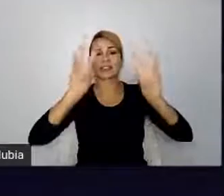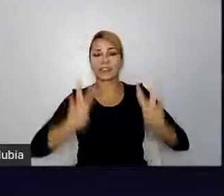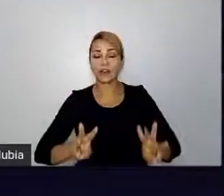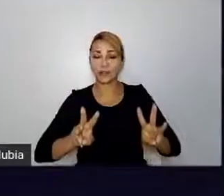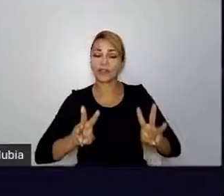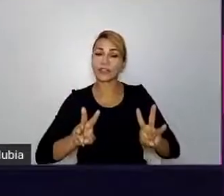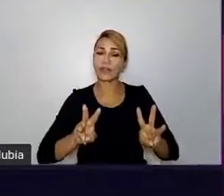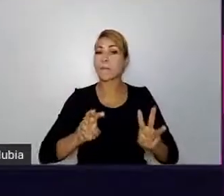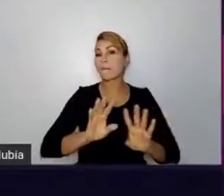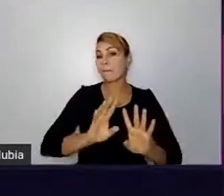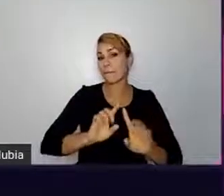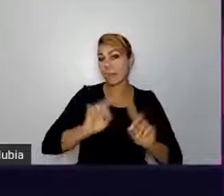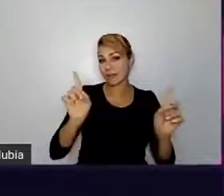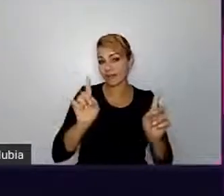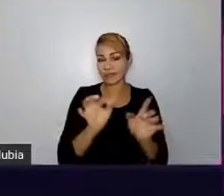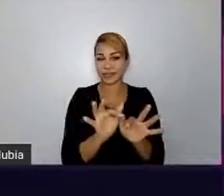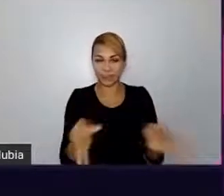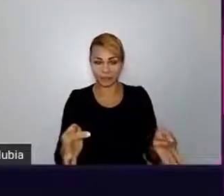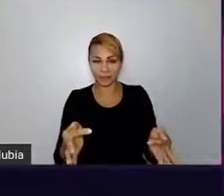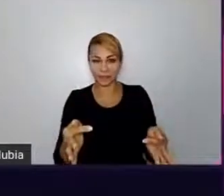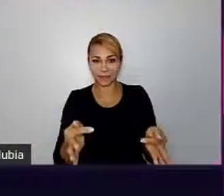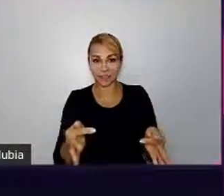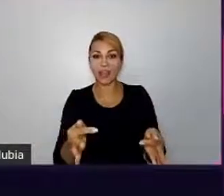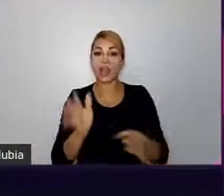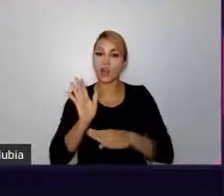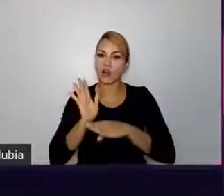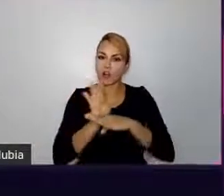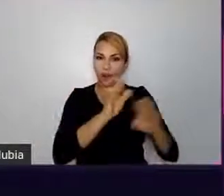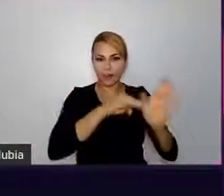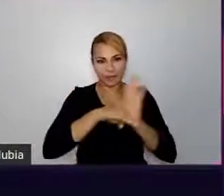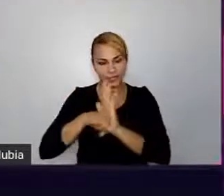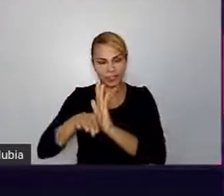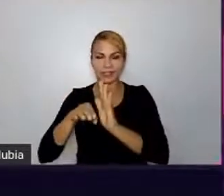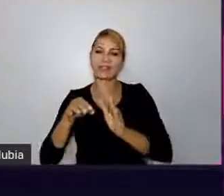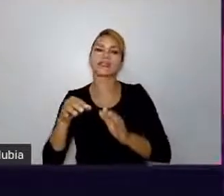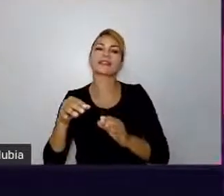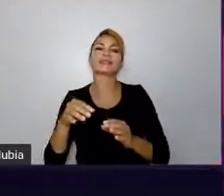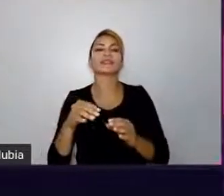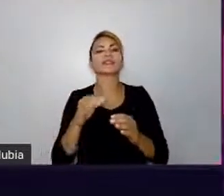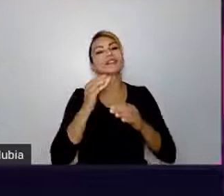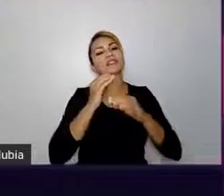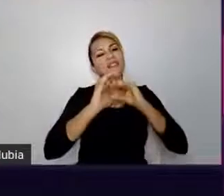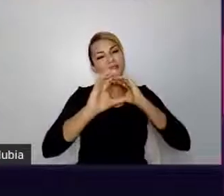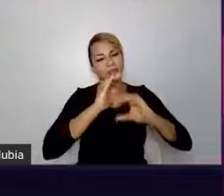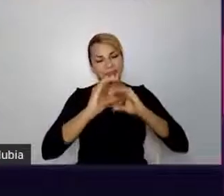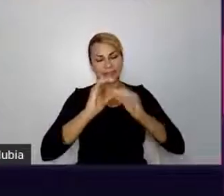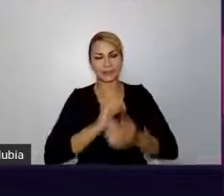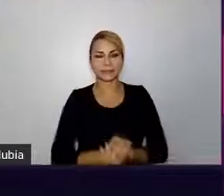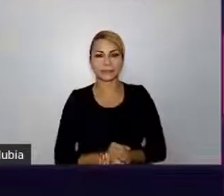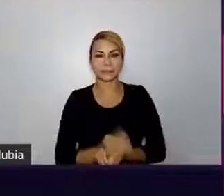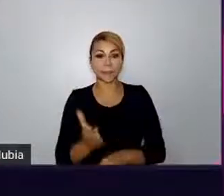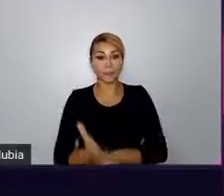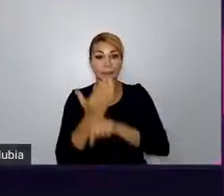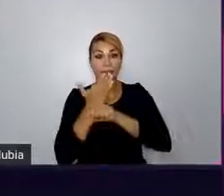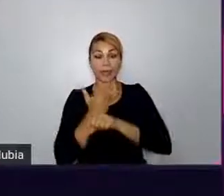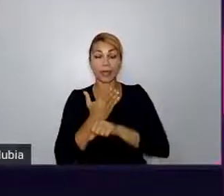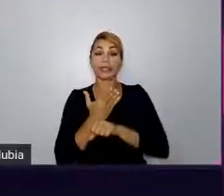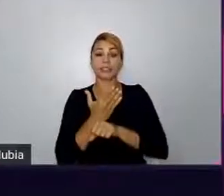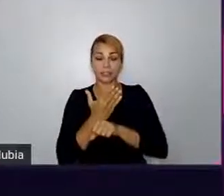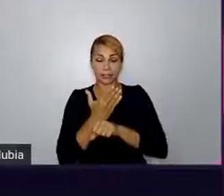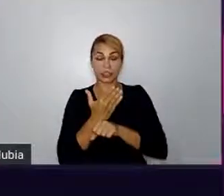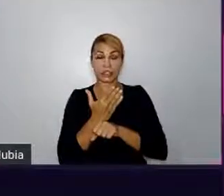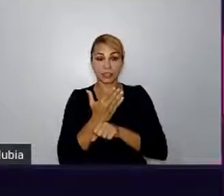Bom, antes de começar, eu quero dedicar essa palestra à minha irmã Camila. Ela faleceu de câncer